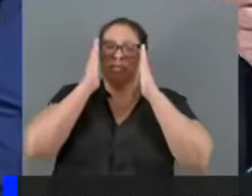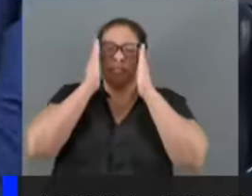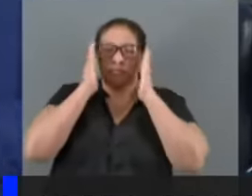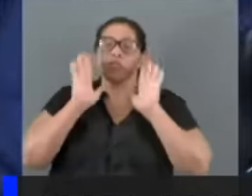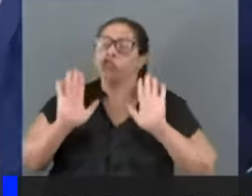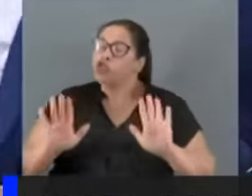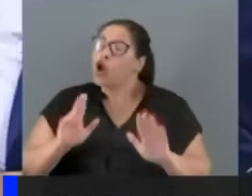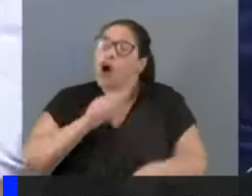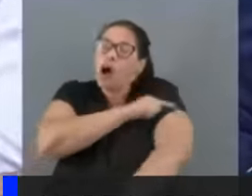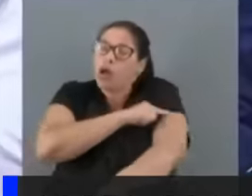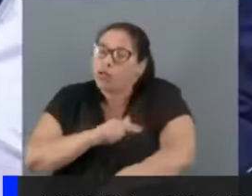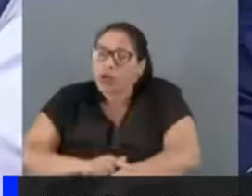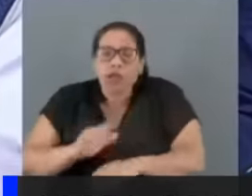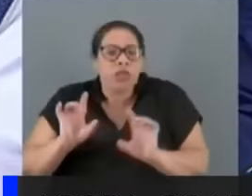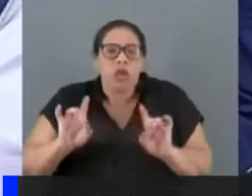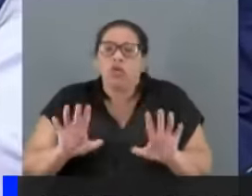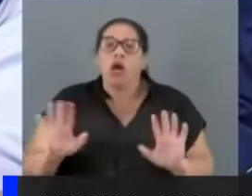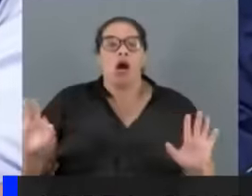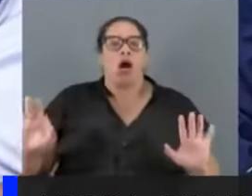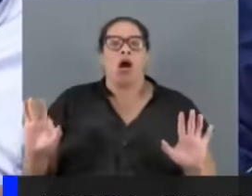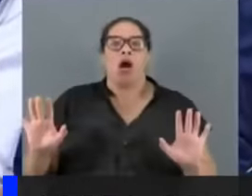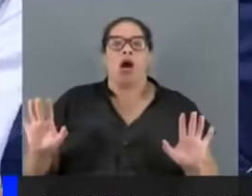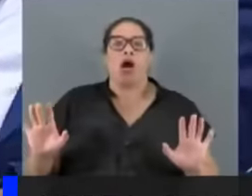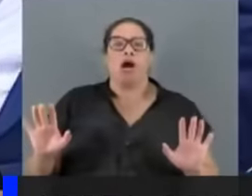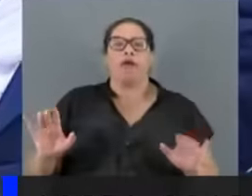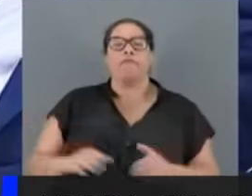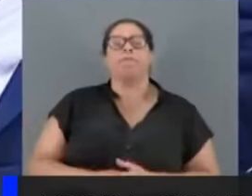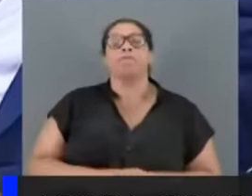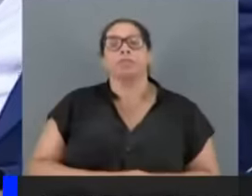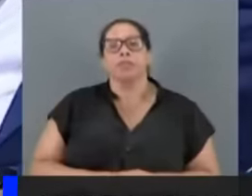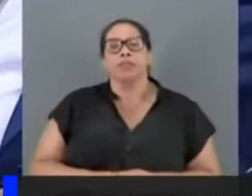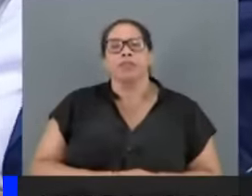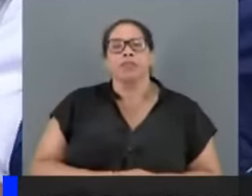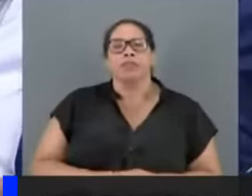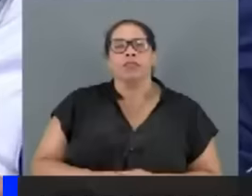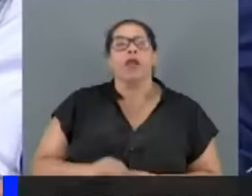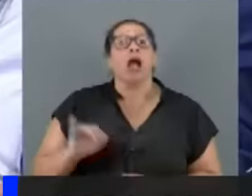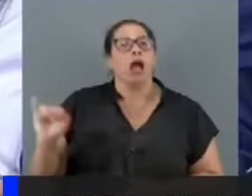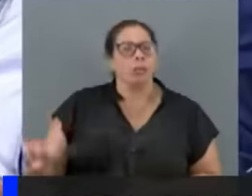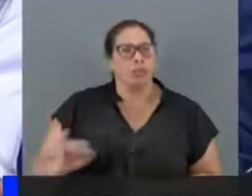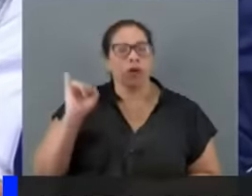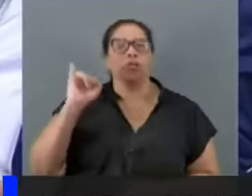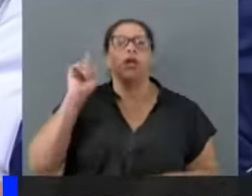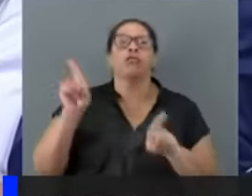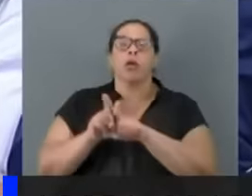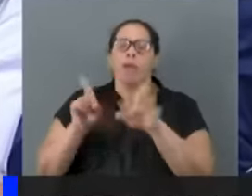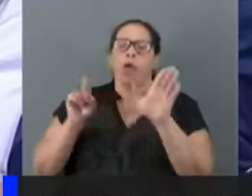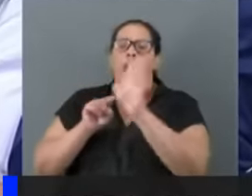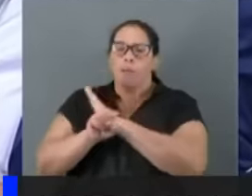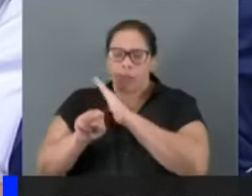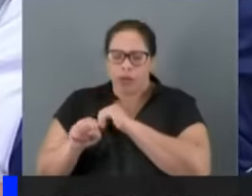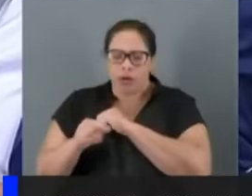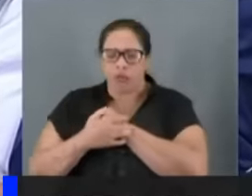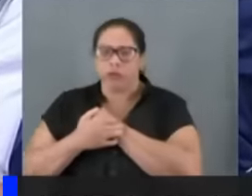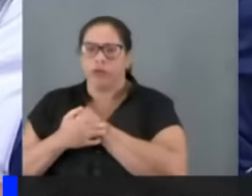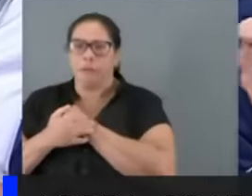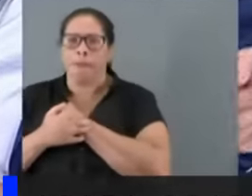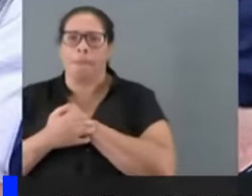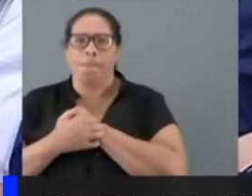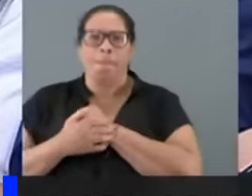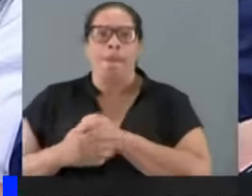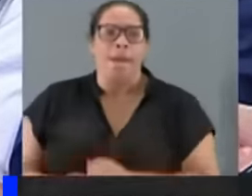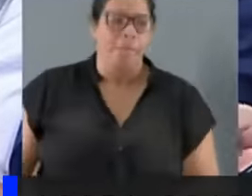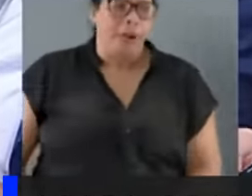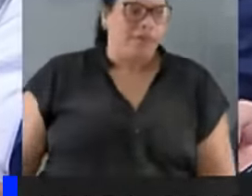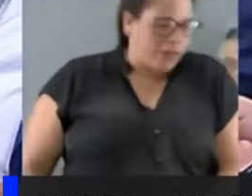colocar, senador, para finalizar, que algo me parece importante, também lhe fazer uma pergunta nesse sentido. Se